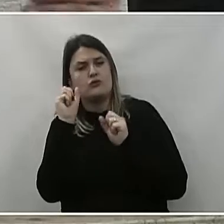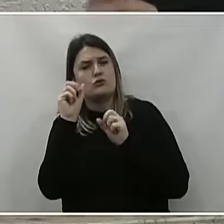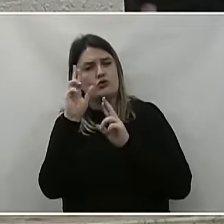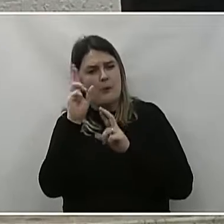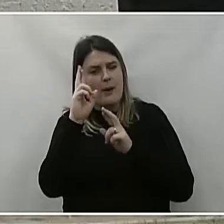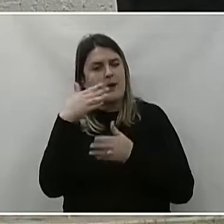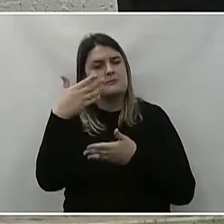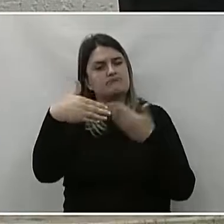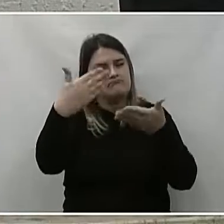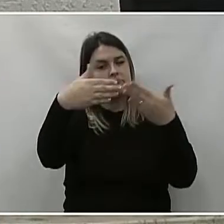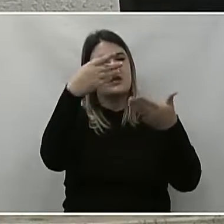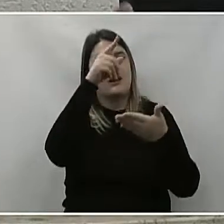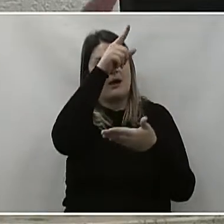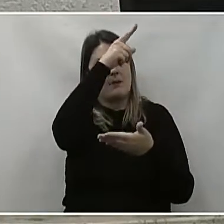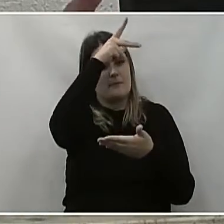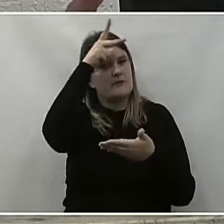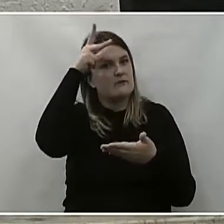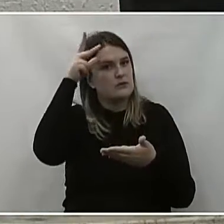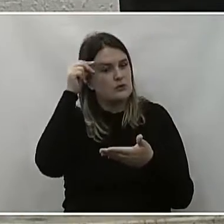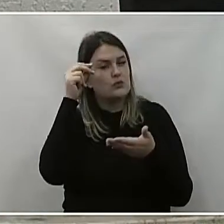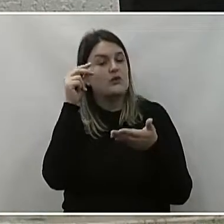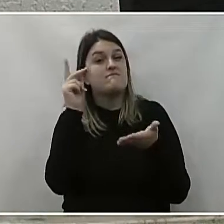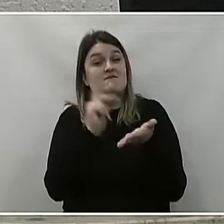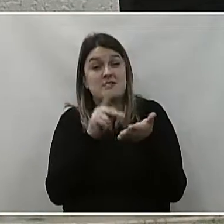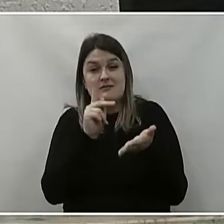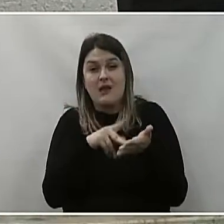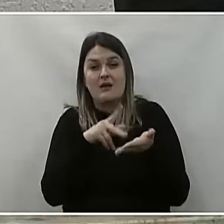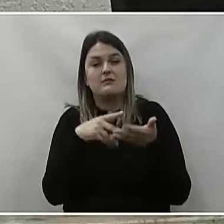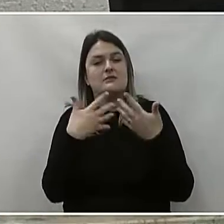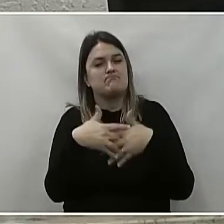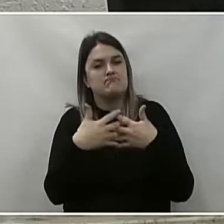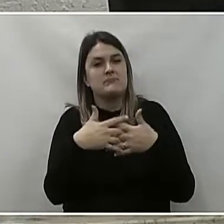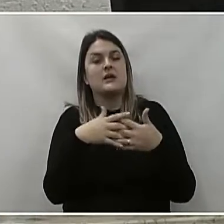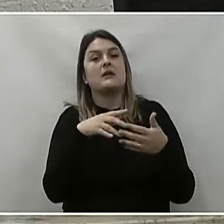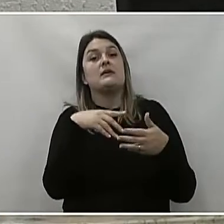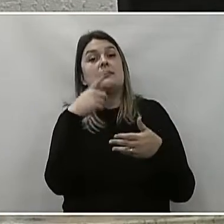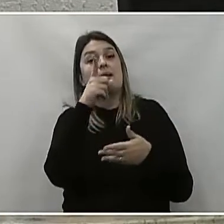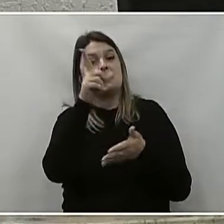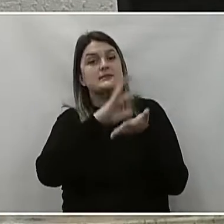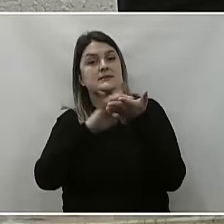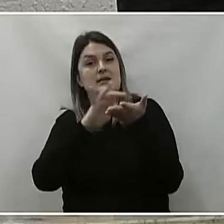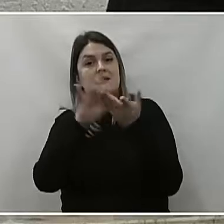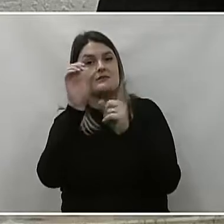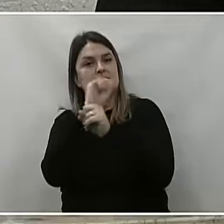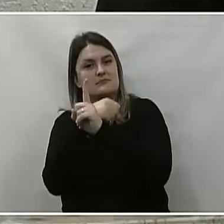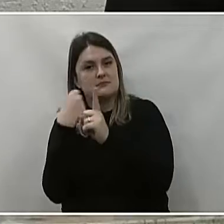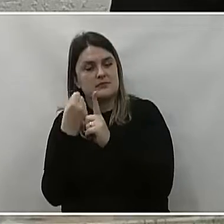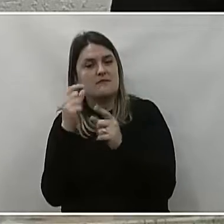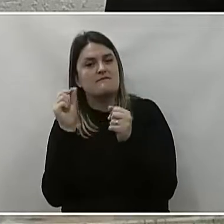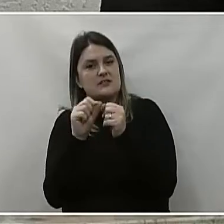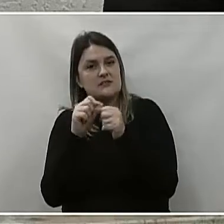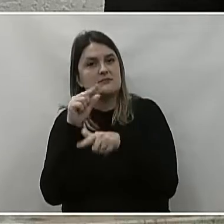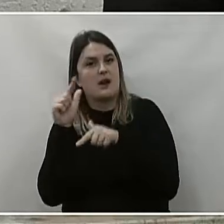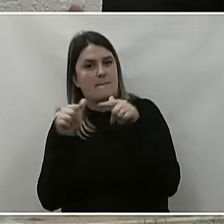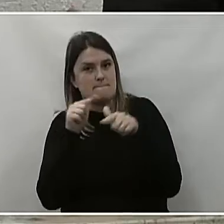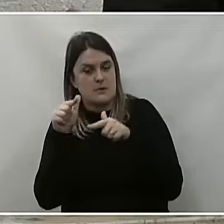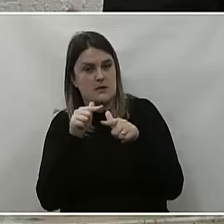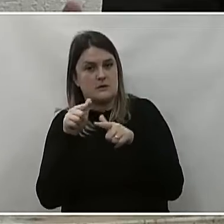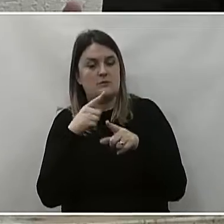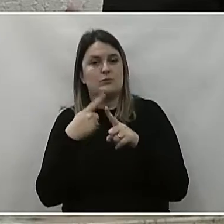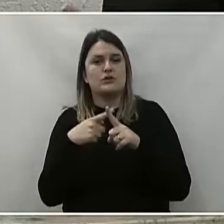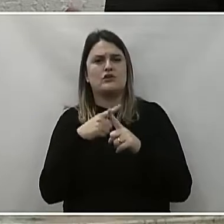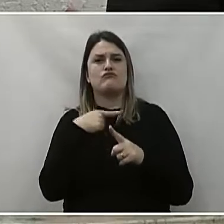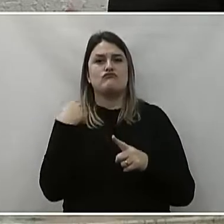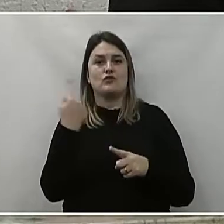e aí ele encontra o Executivo, se torne realidade, que vá até a Secretaria Municipal de Assistência e que seja feito o trabalho. Porque nós